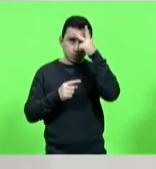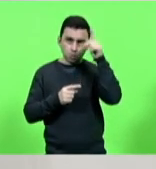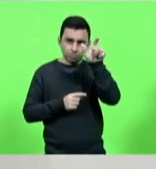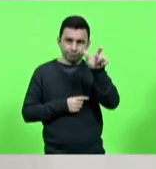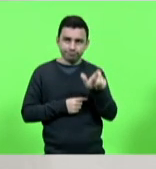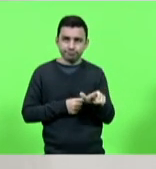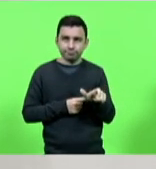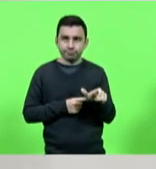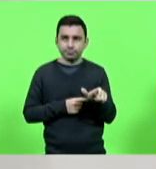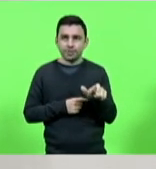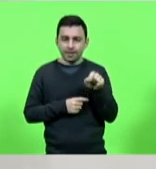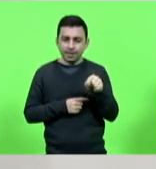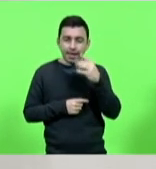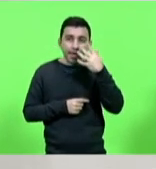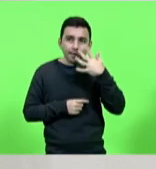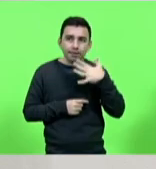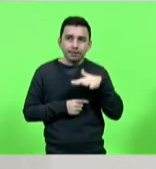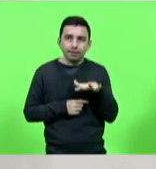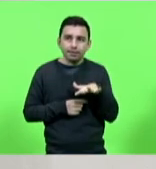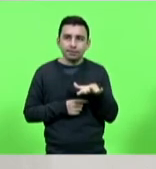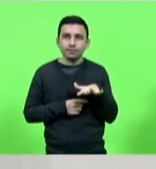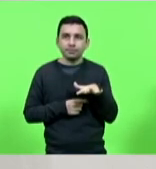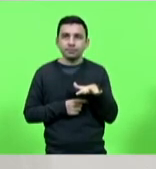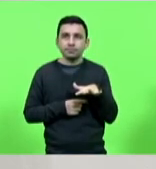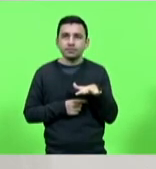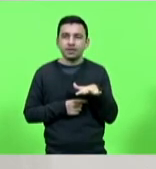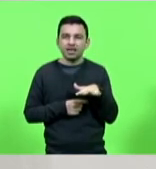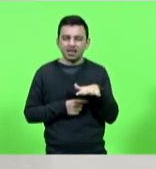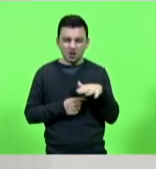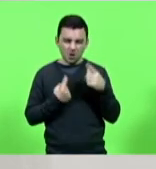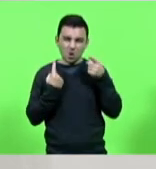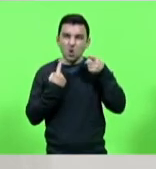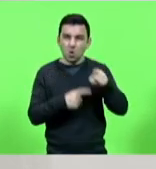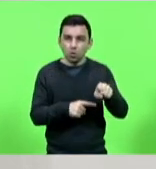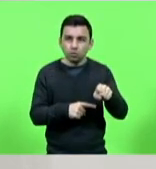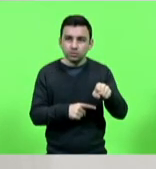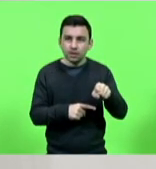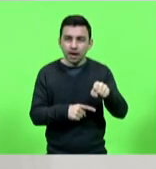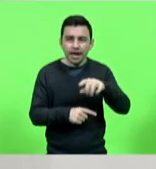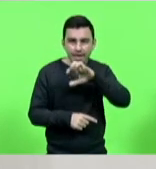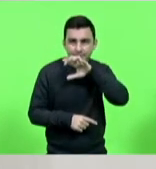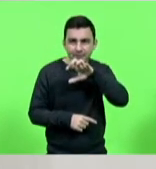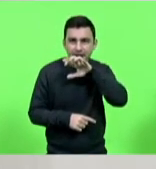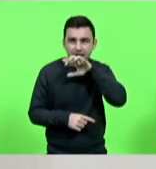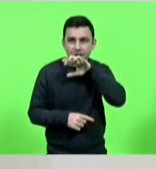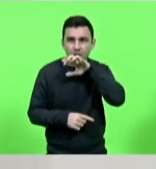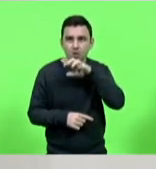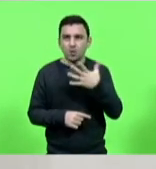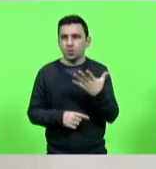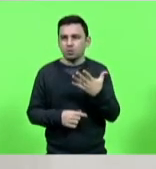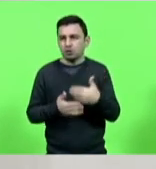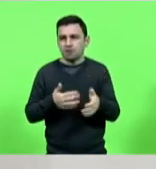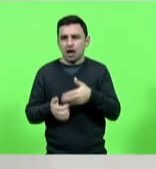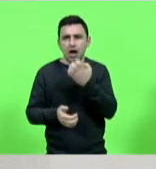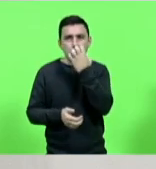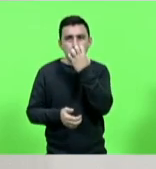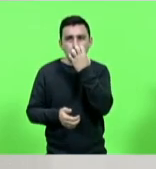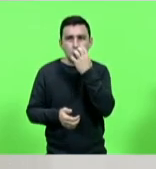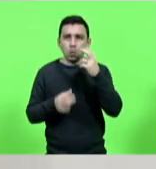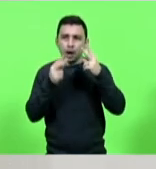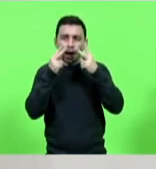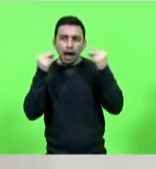criança, e ele agride um animal, seja um cachorro, seja um gato,